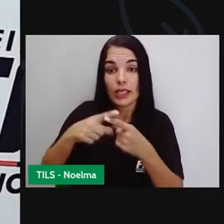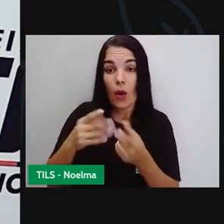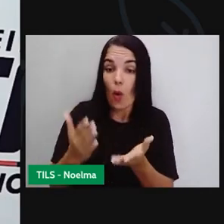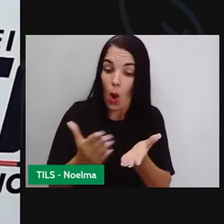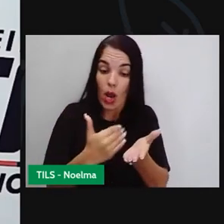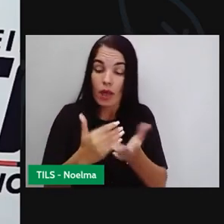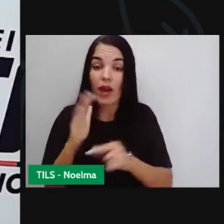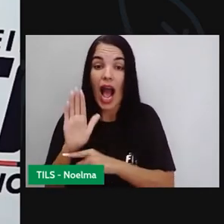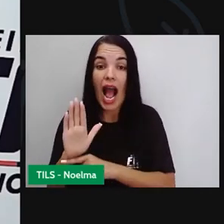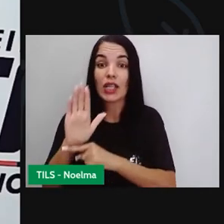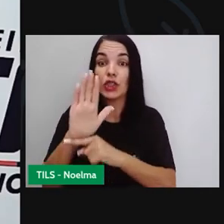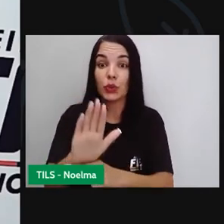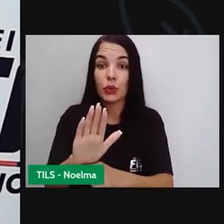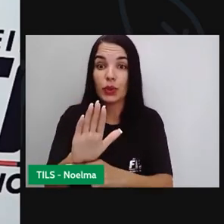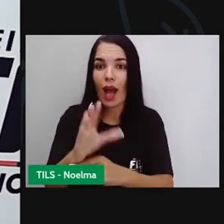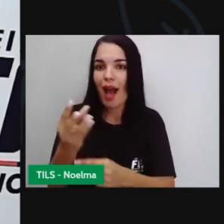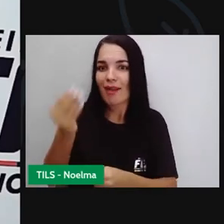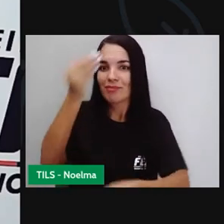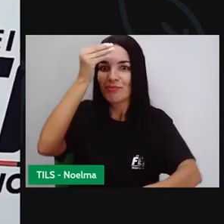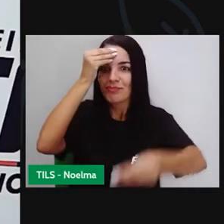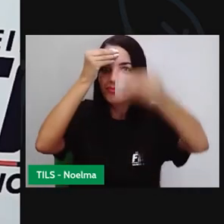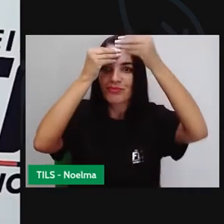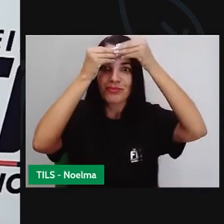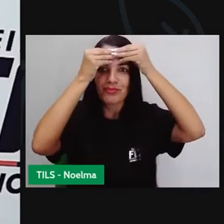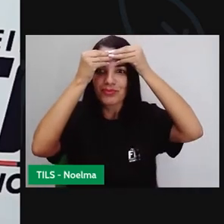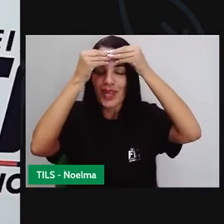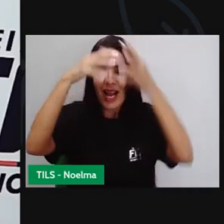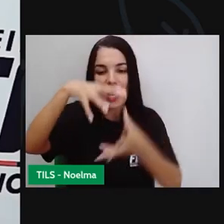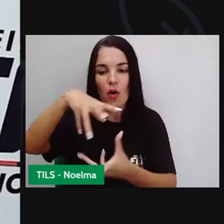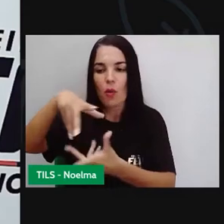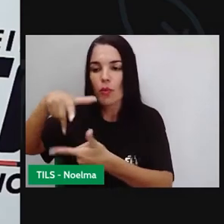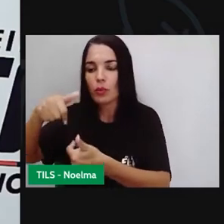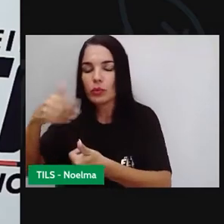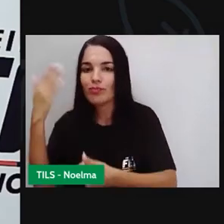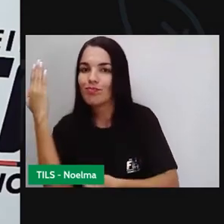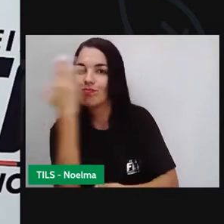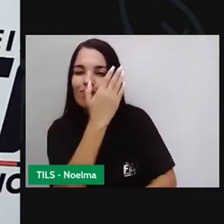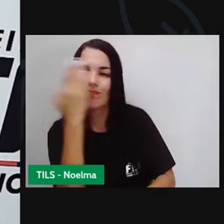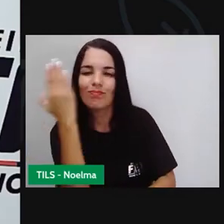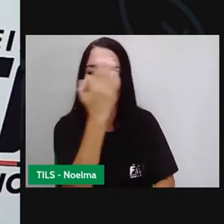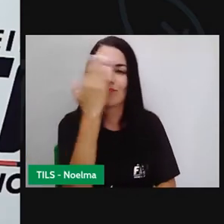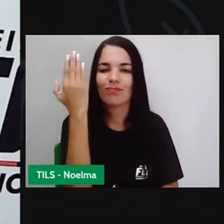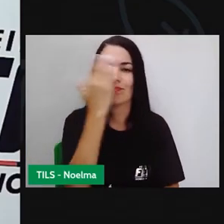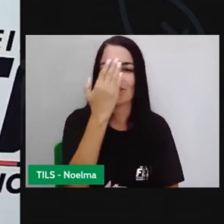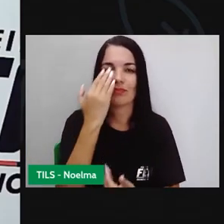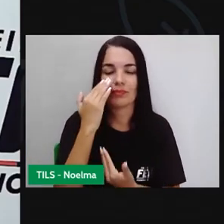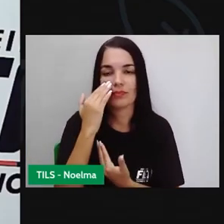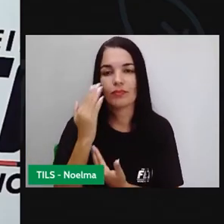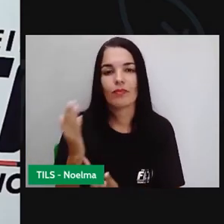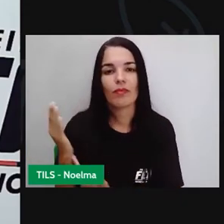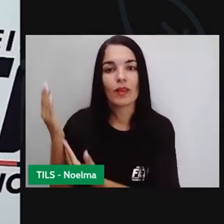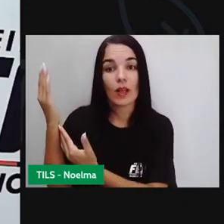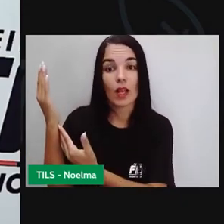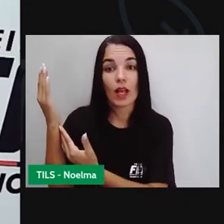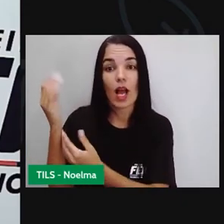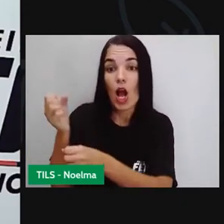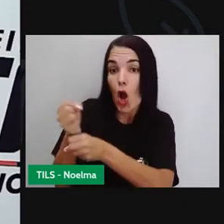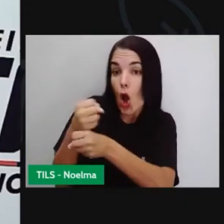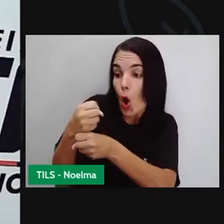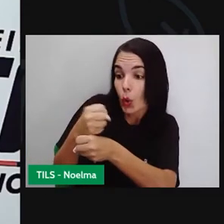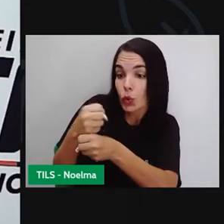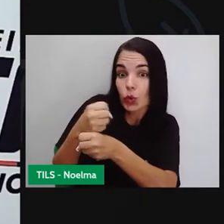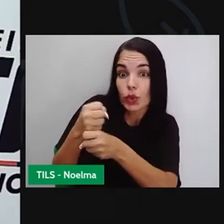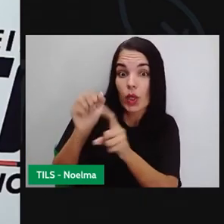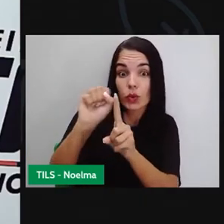a compreender esse mundo do que fica invisível aos nossos olhos. A construção social